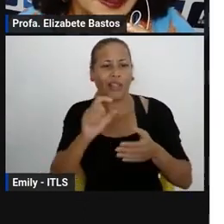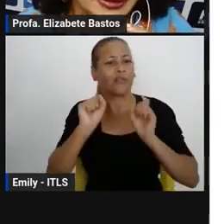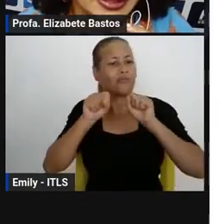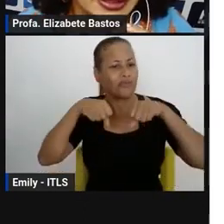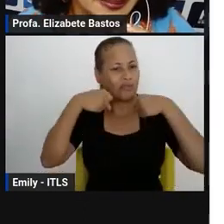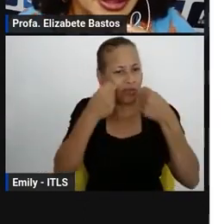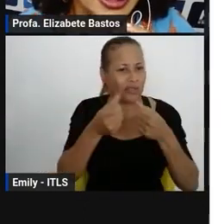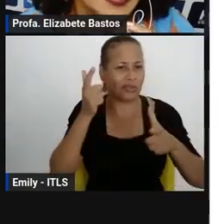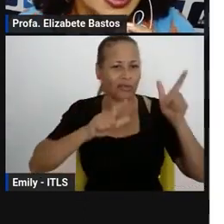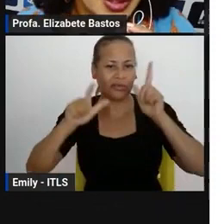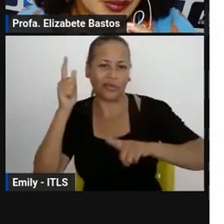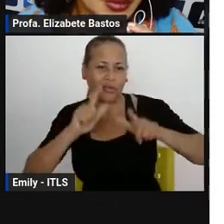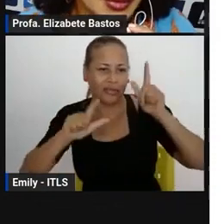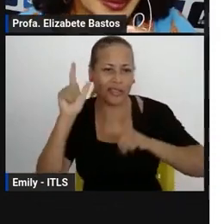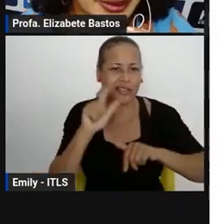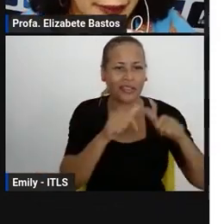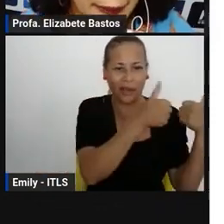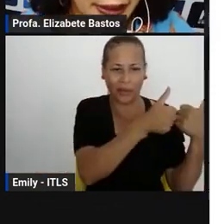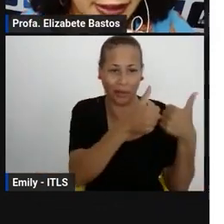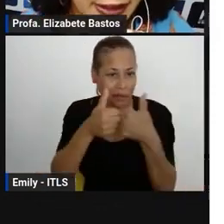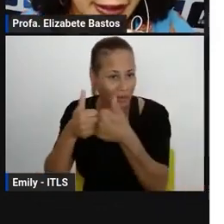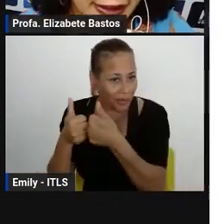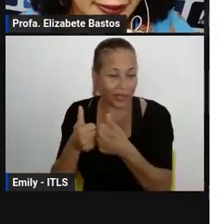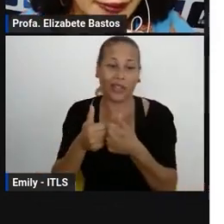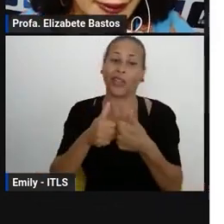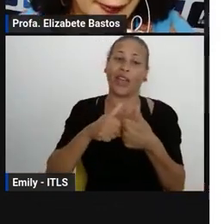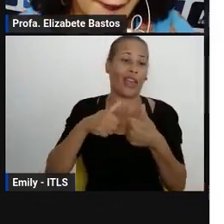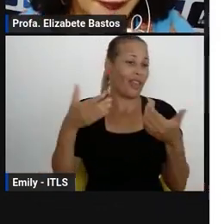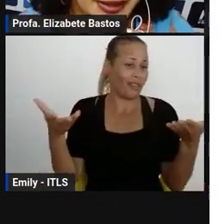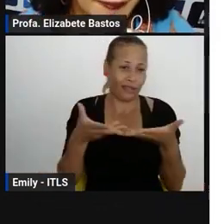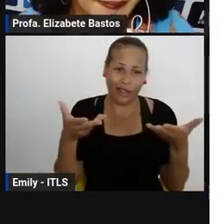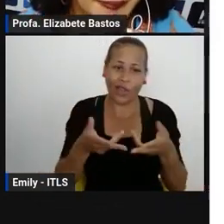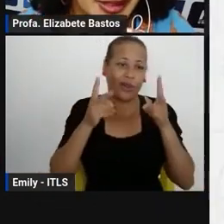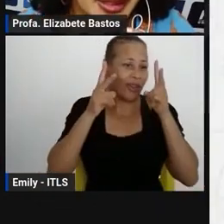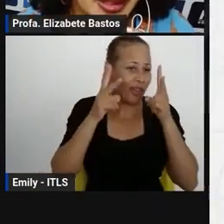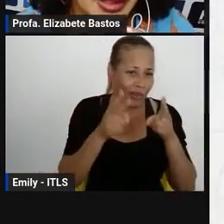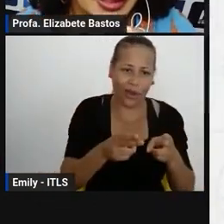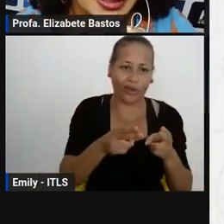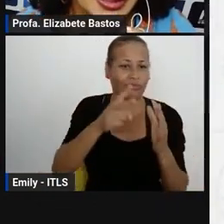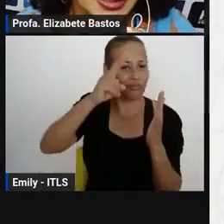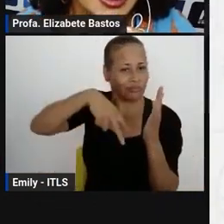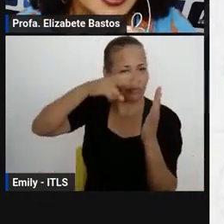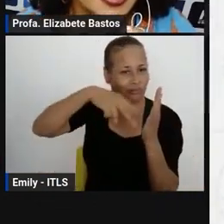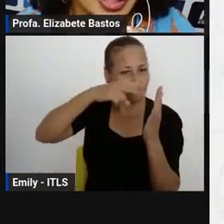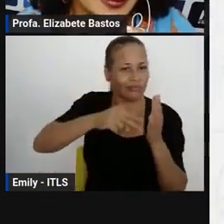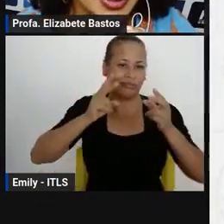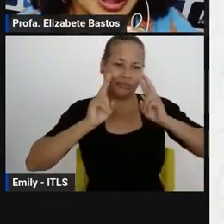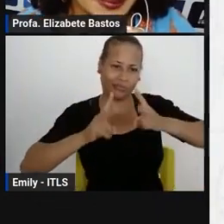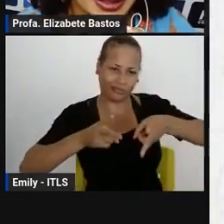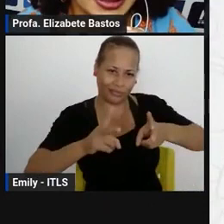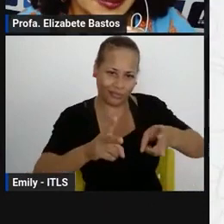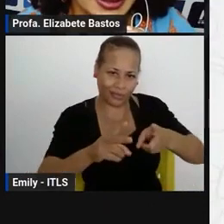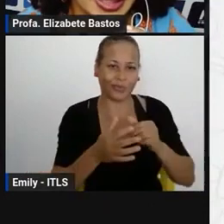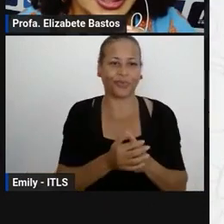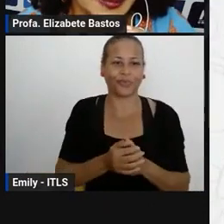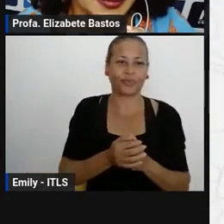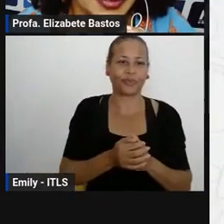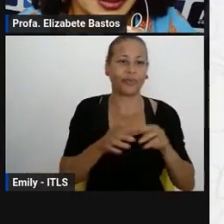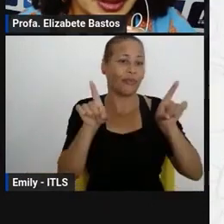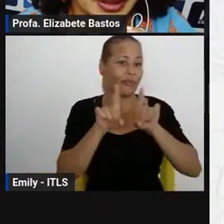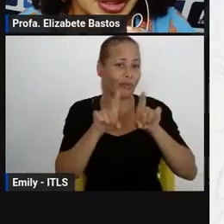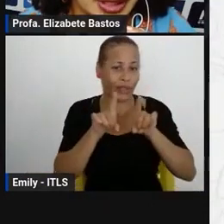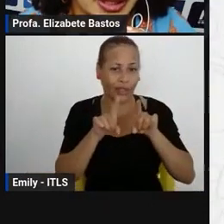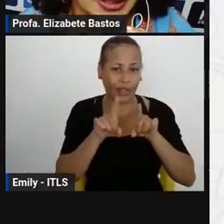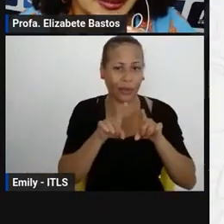né, que permanece também, temos um subtema para esse ano, né, que falamos também na homenagem à